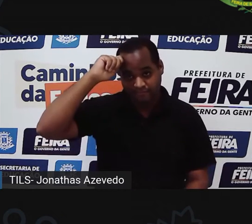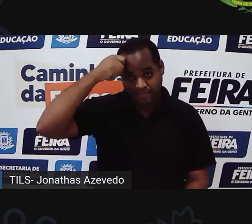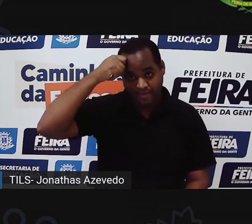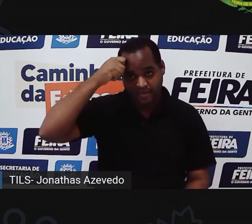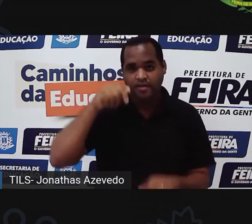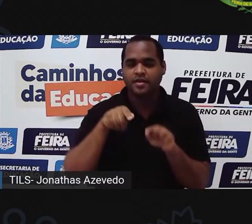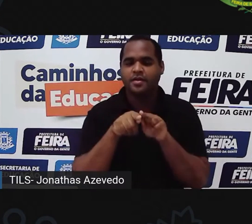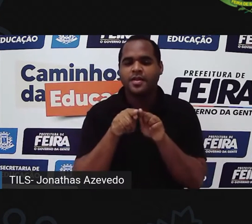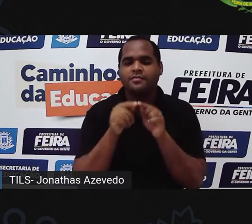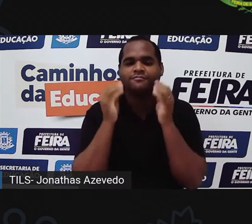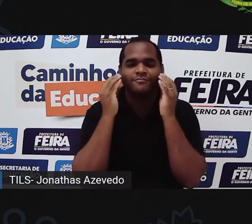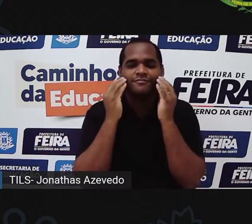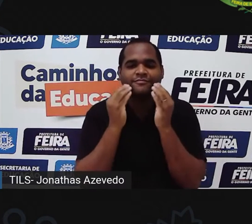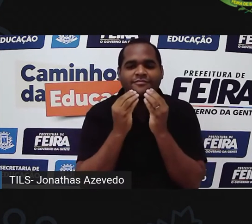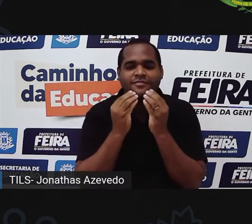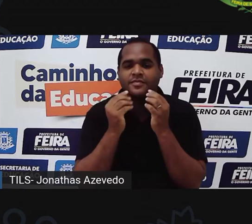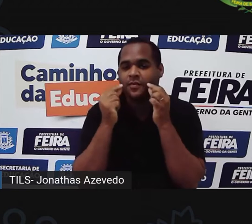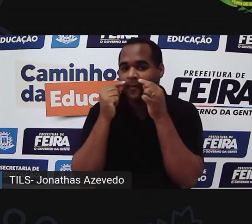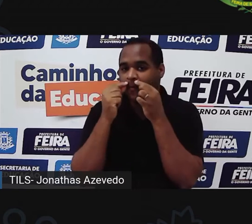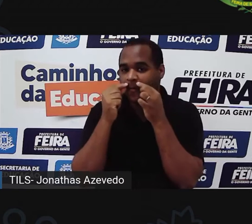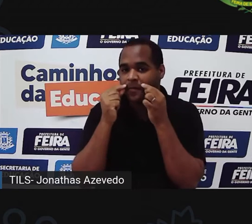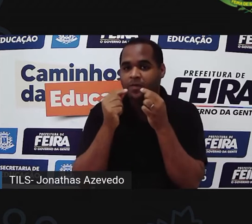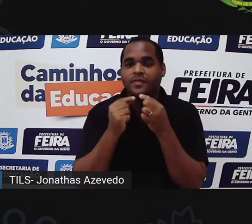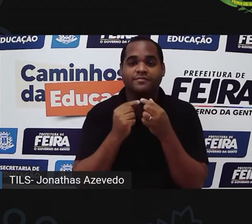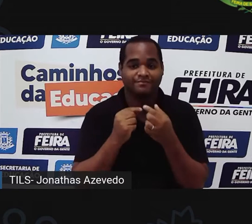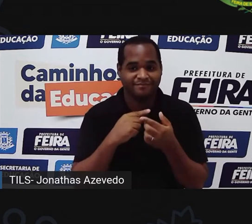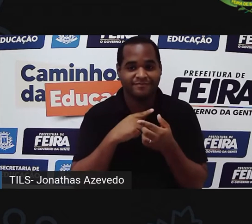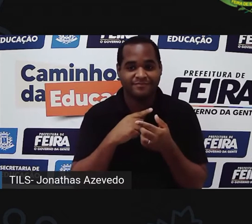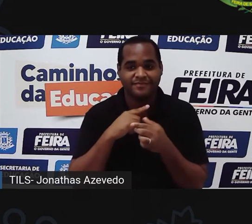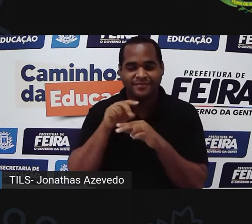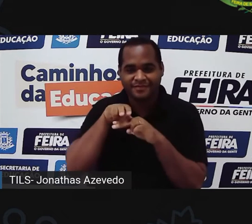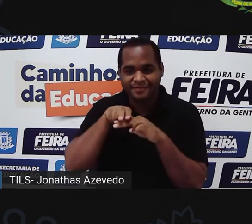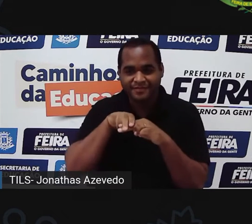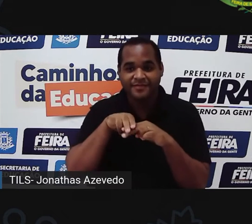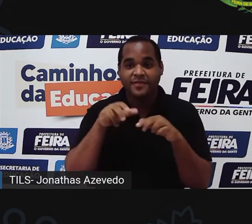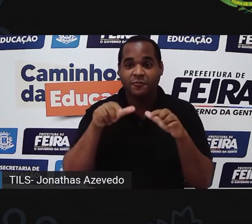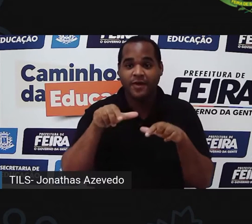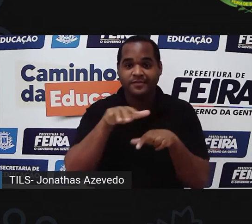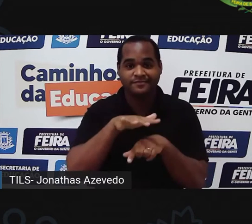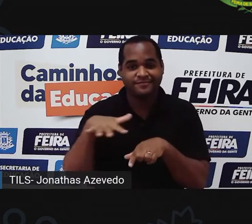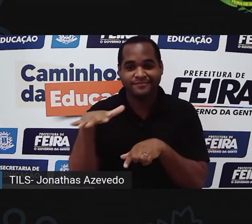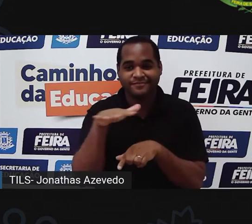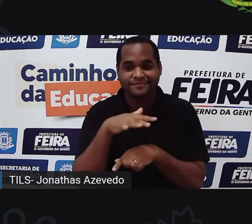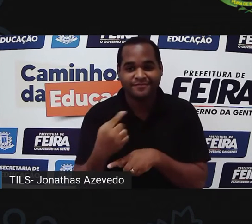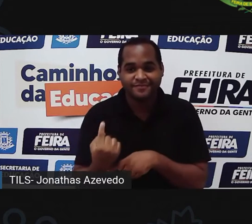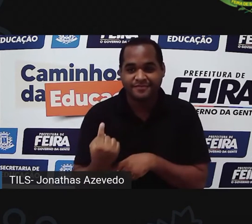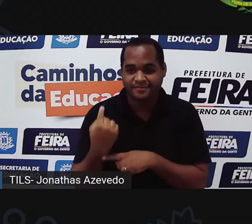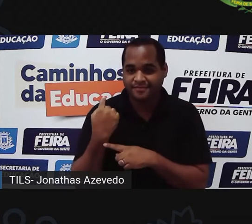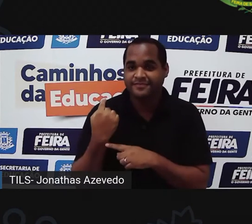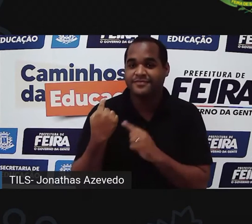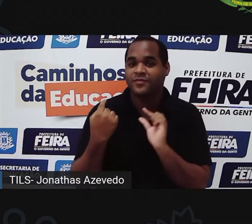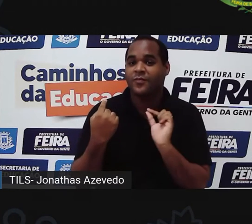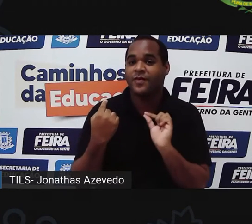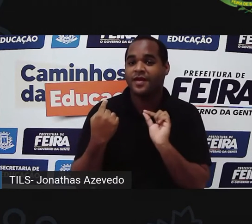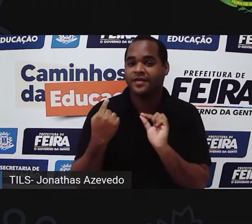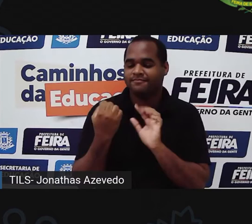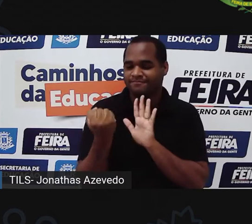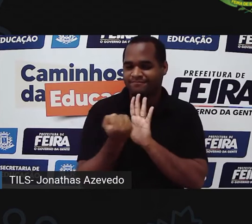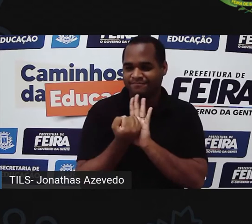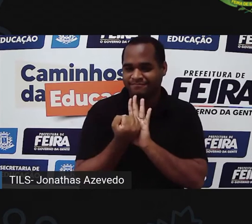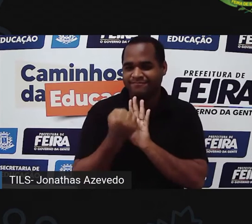tenho um pouco de barba, um pouco de bigode. Estou sentado em um ambiente em que atrás de mim há logotipos